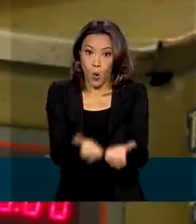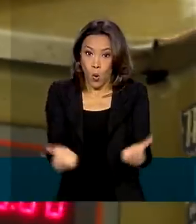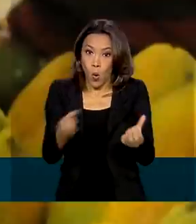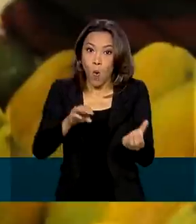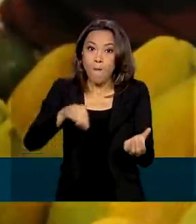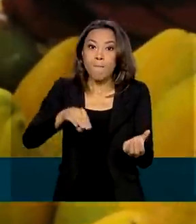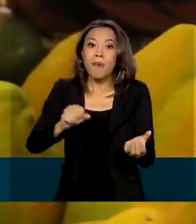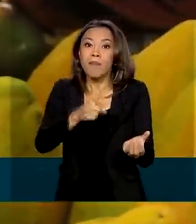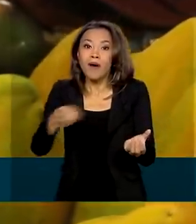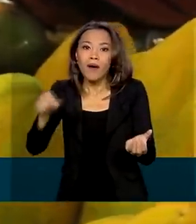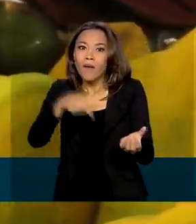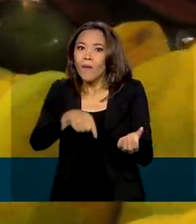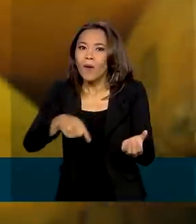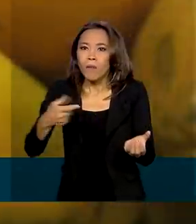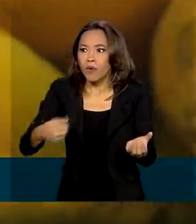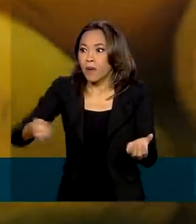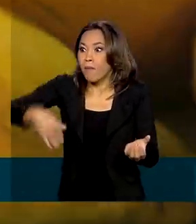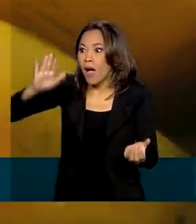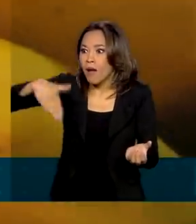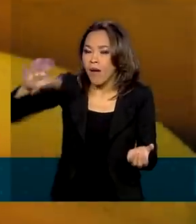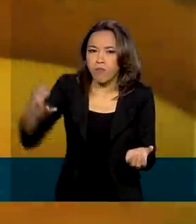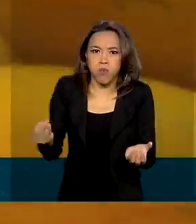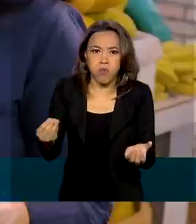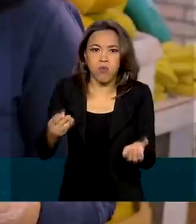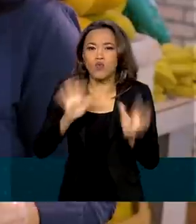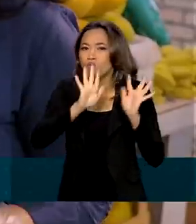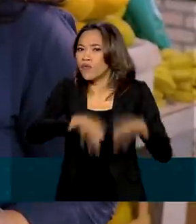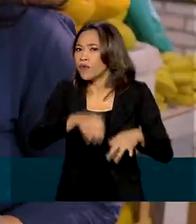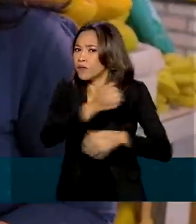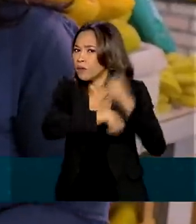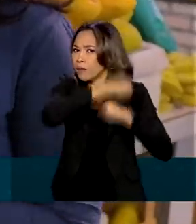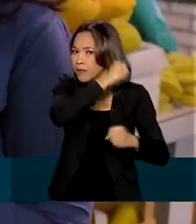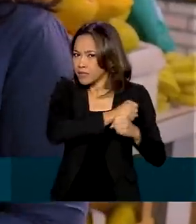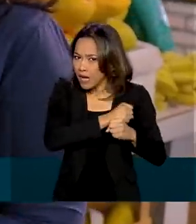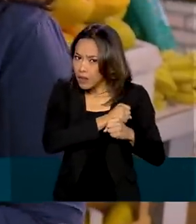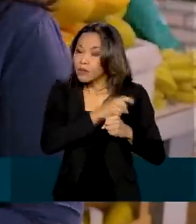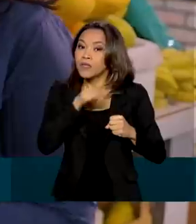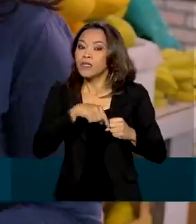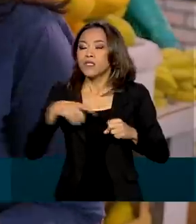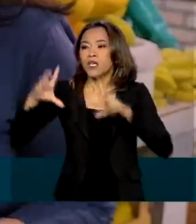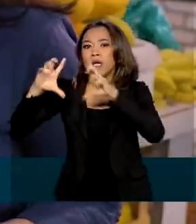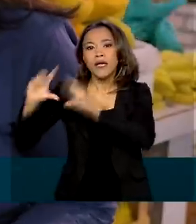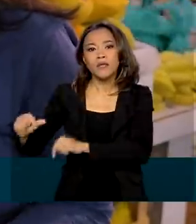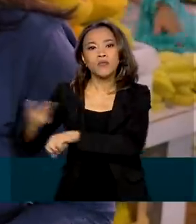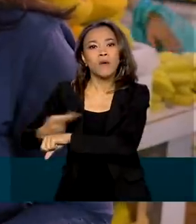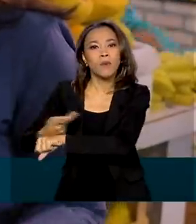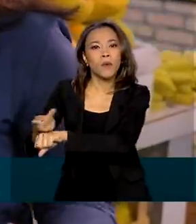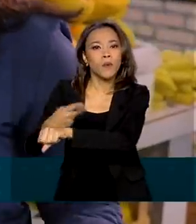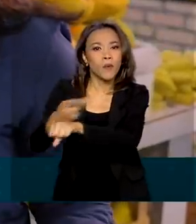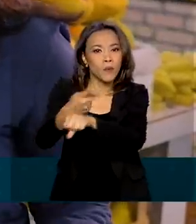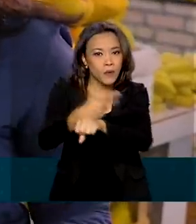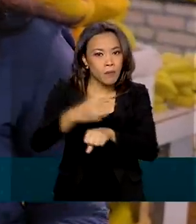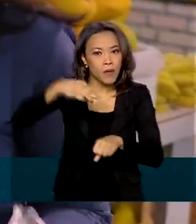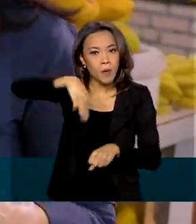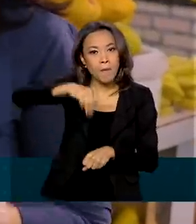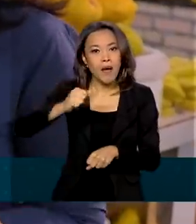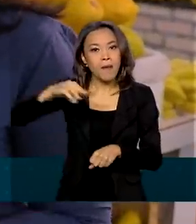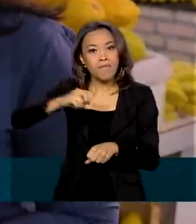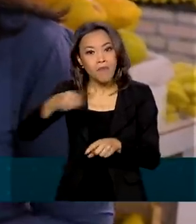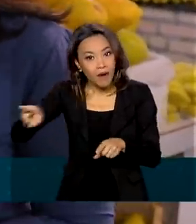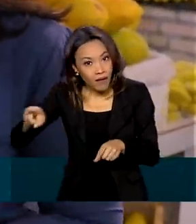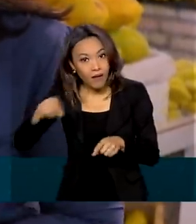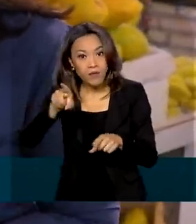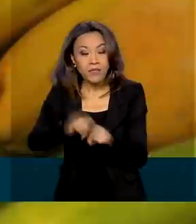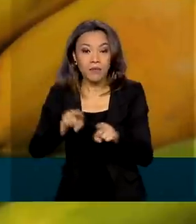preço devido à maior oferta da fruta no fim do ano passado. Isso diminuiu a procura pelo mamão formosa nas feiras e